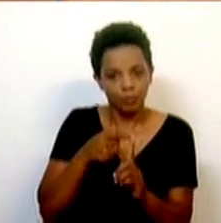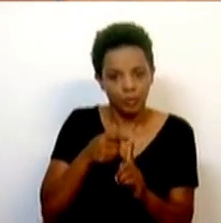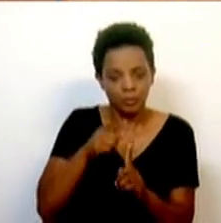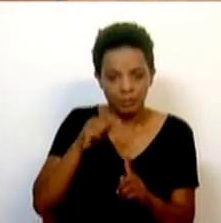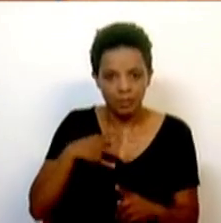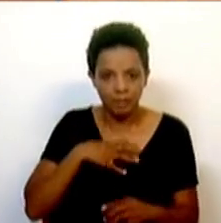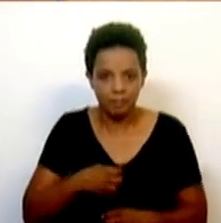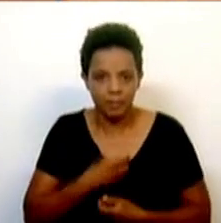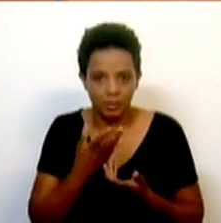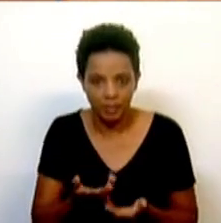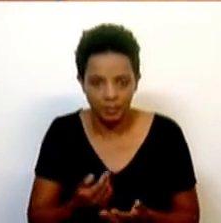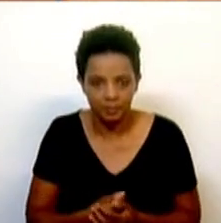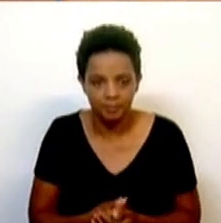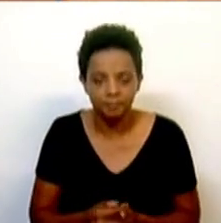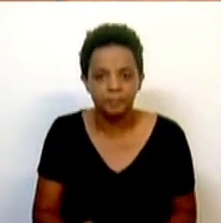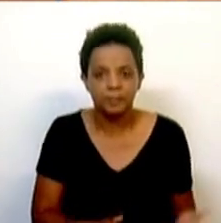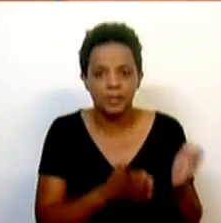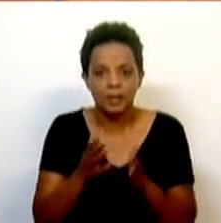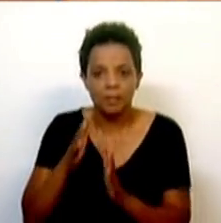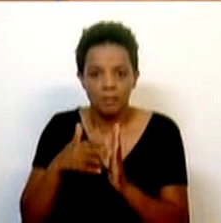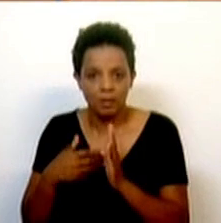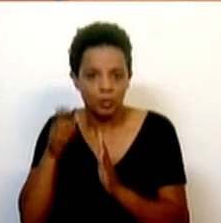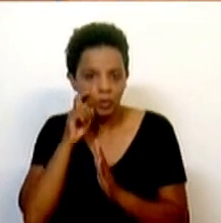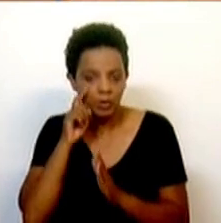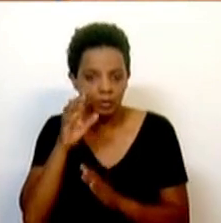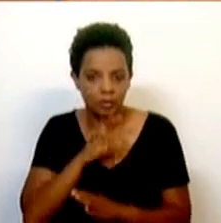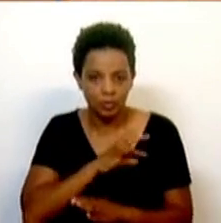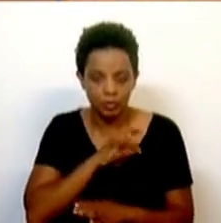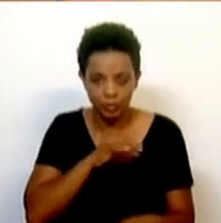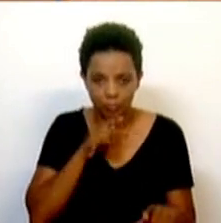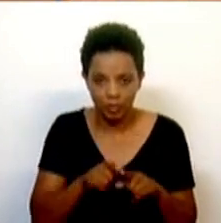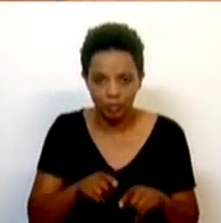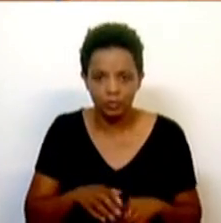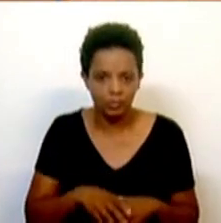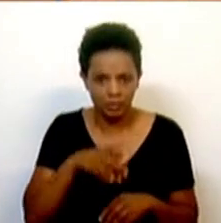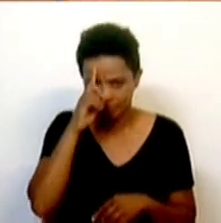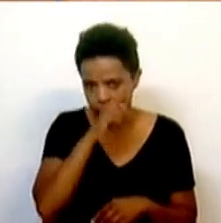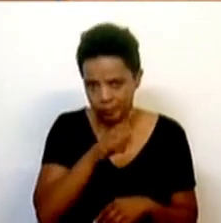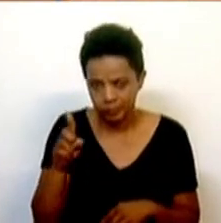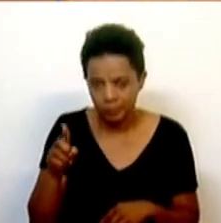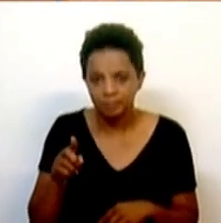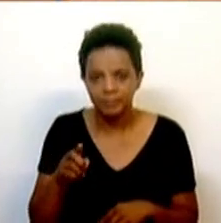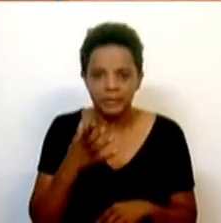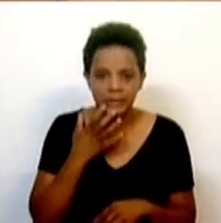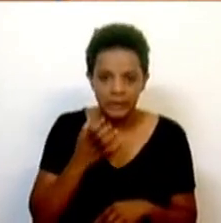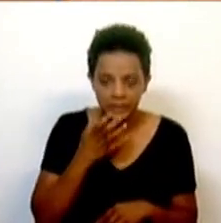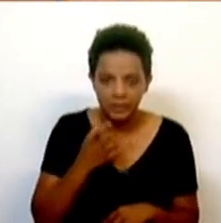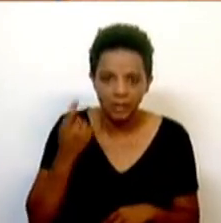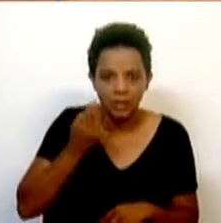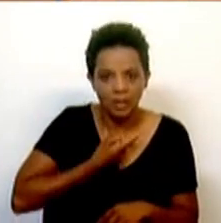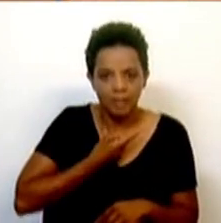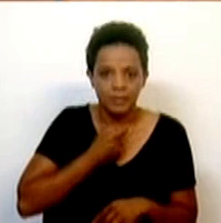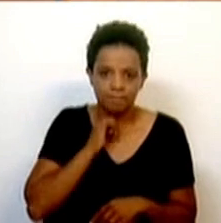quero aqui partilhar. Sobre o plano de segurança, senhoras e senhores deputados, embora todos saibamos que há reservas que devem ser